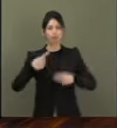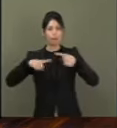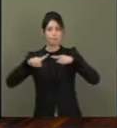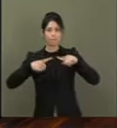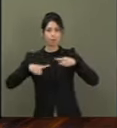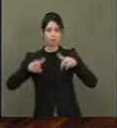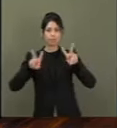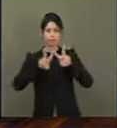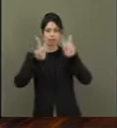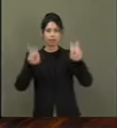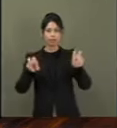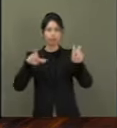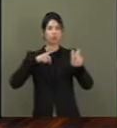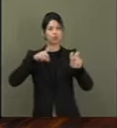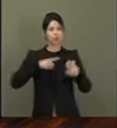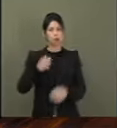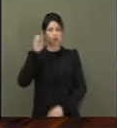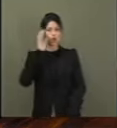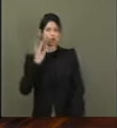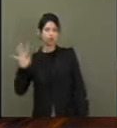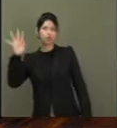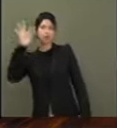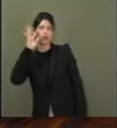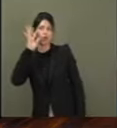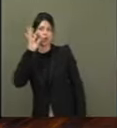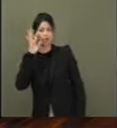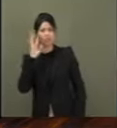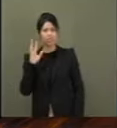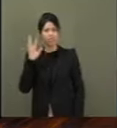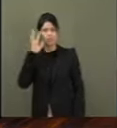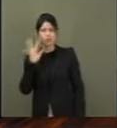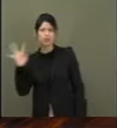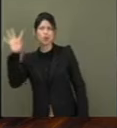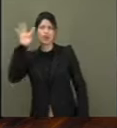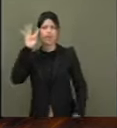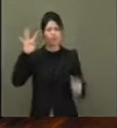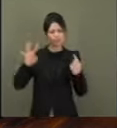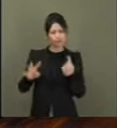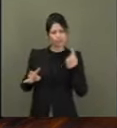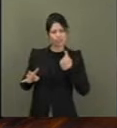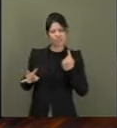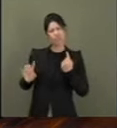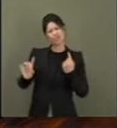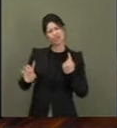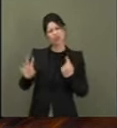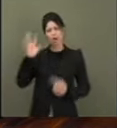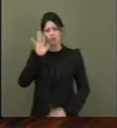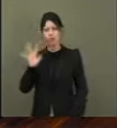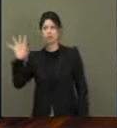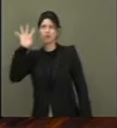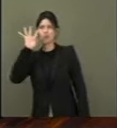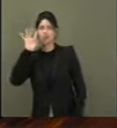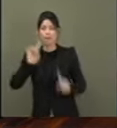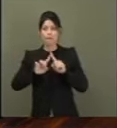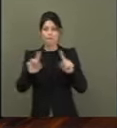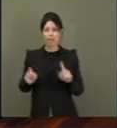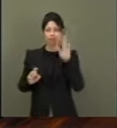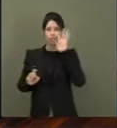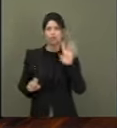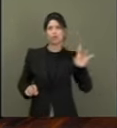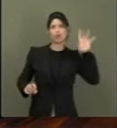é só um sonho que se sonha só, mas sonho que se sonha junto é realidade,